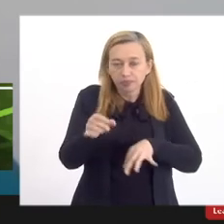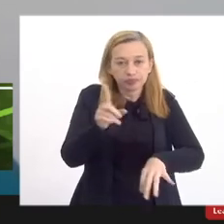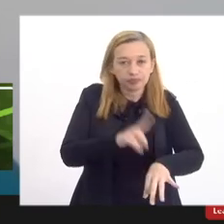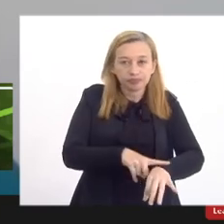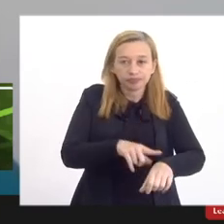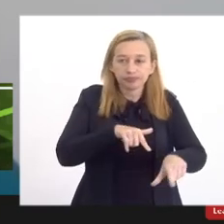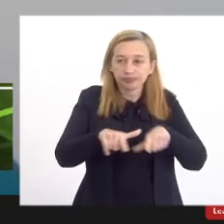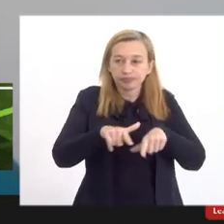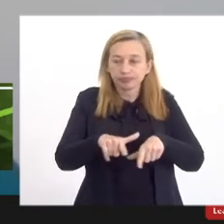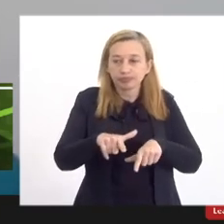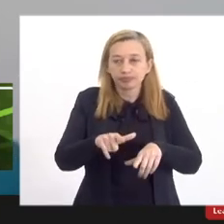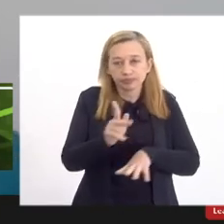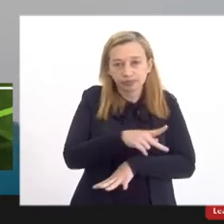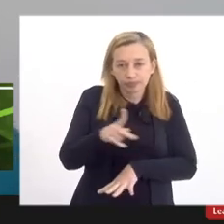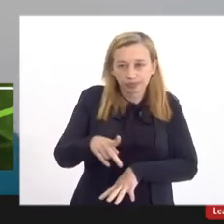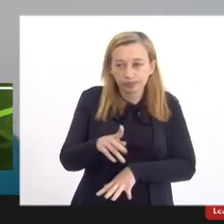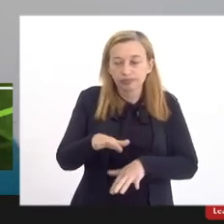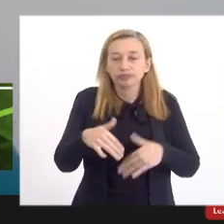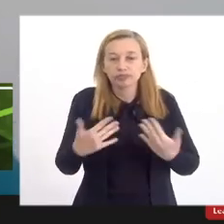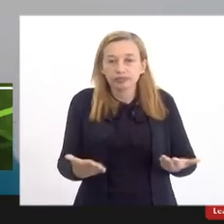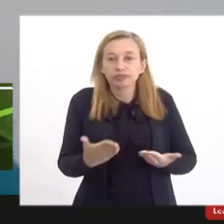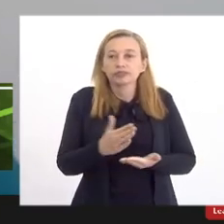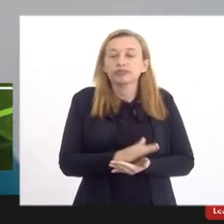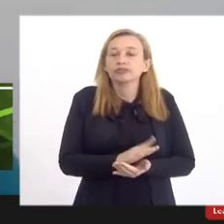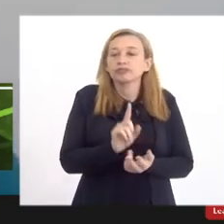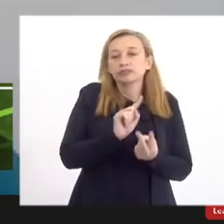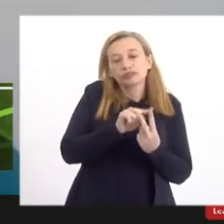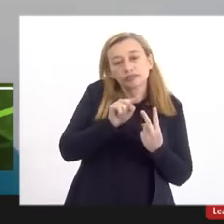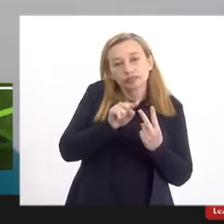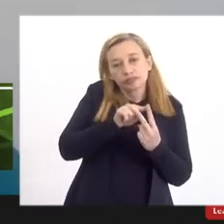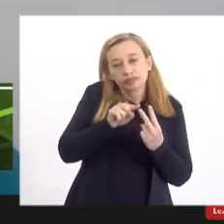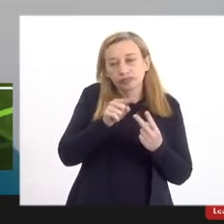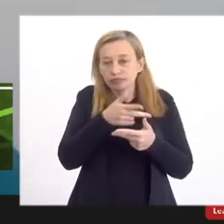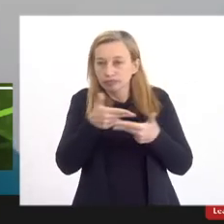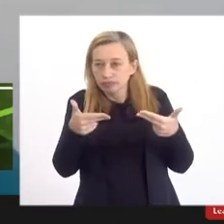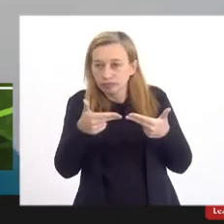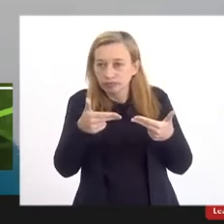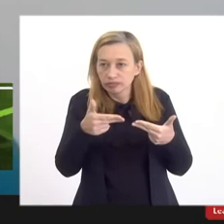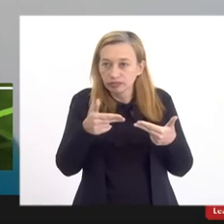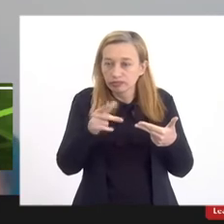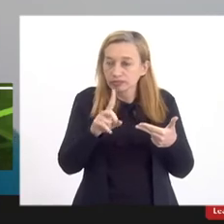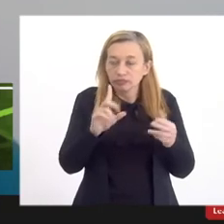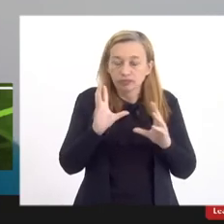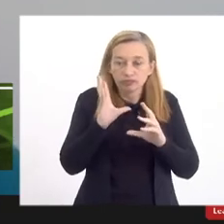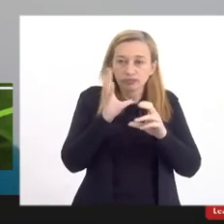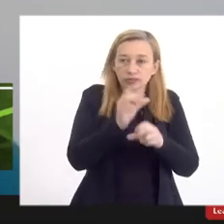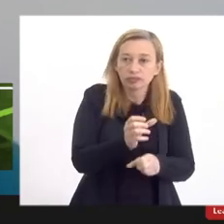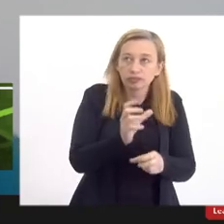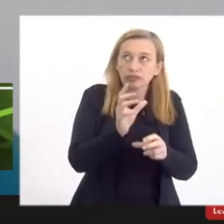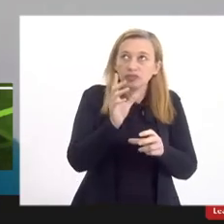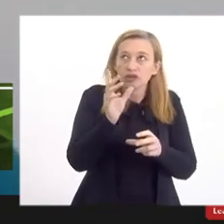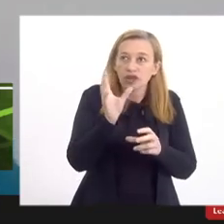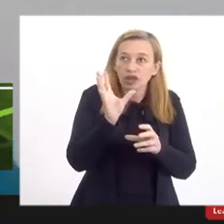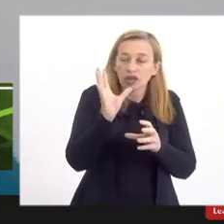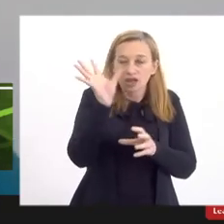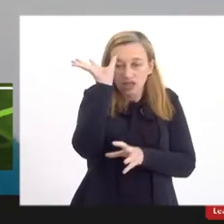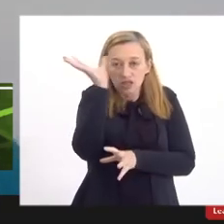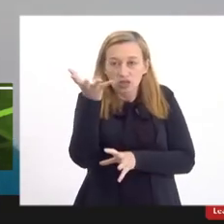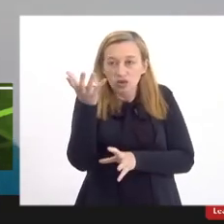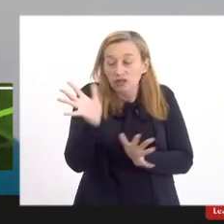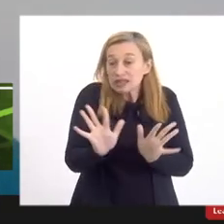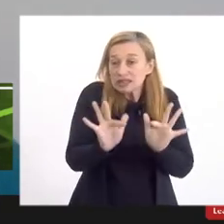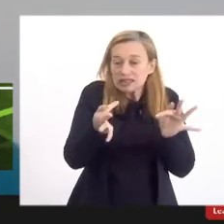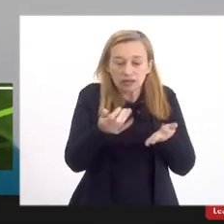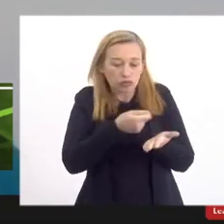os docentes então essas duas coisas elas não se resolvem simplesmente como disse a Dani numa